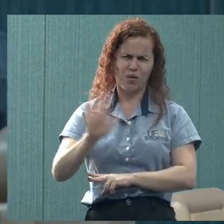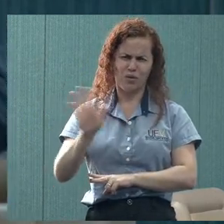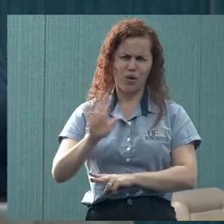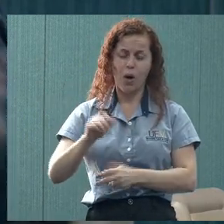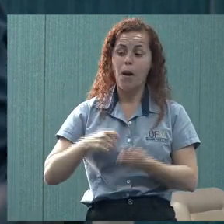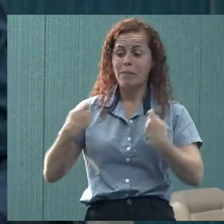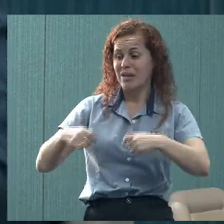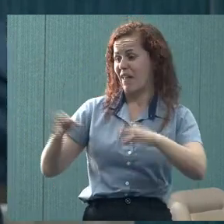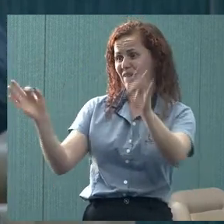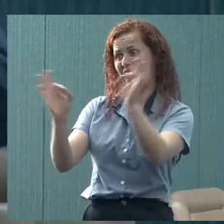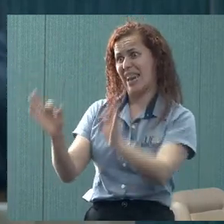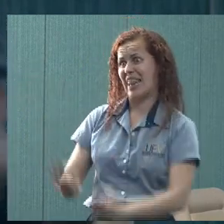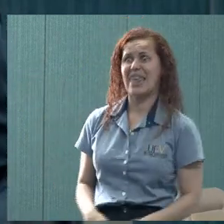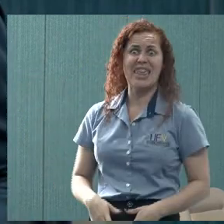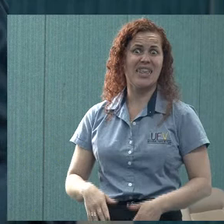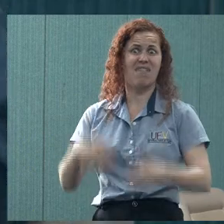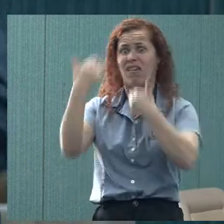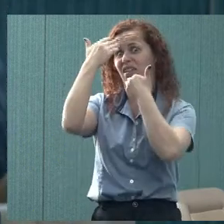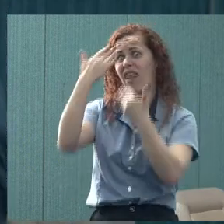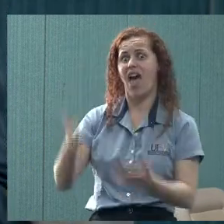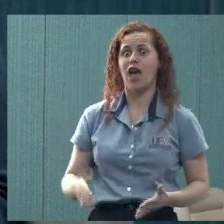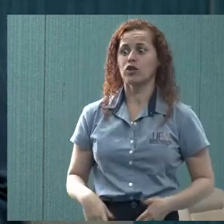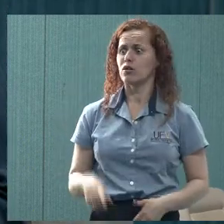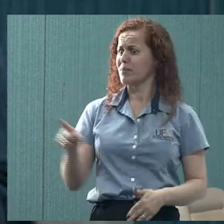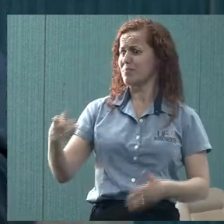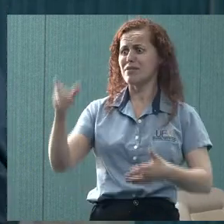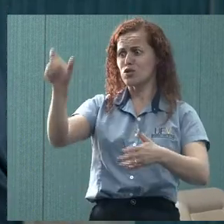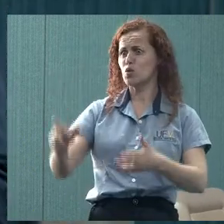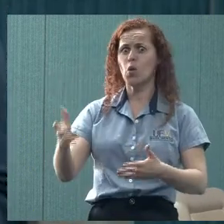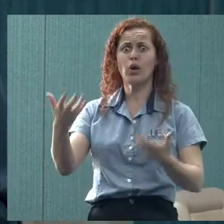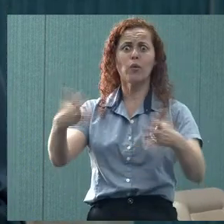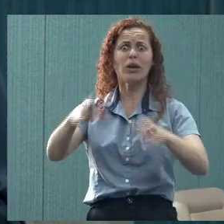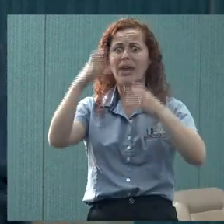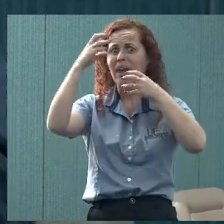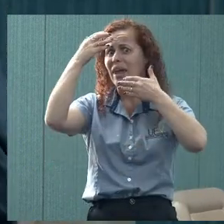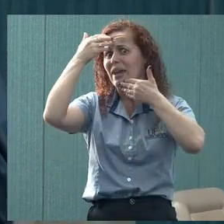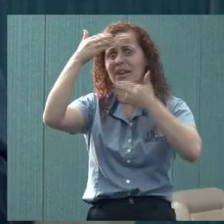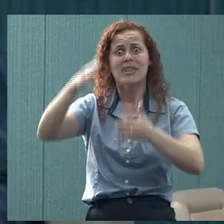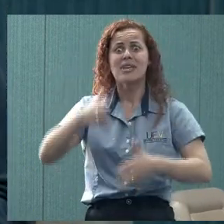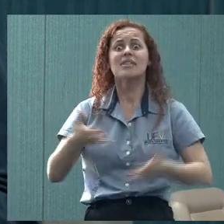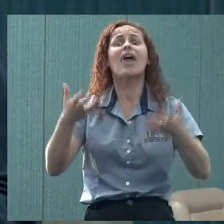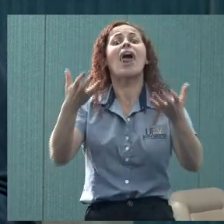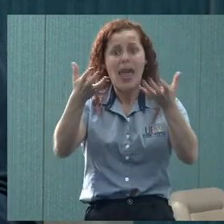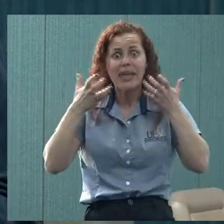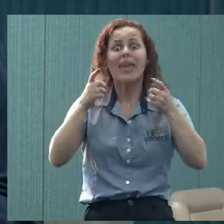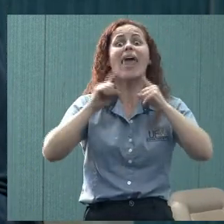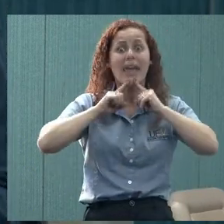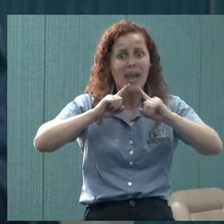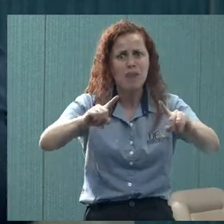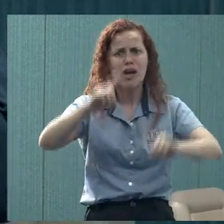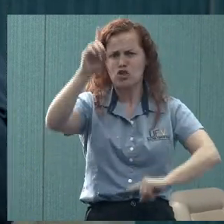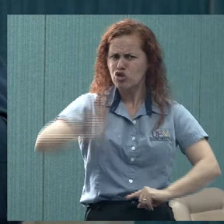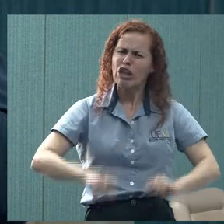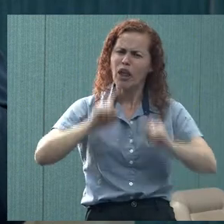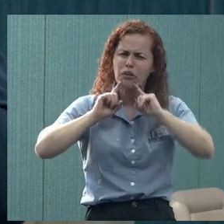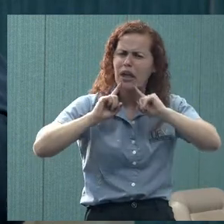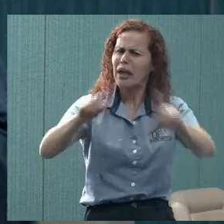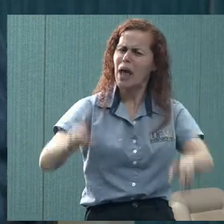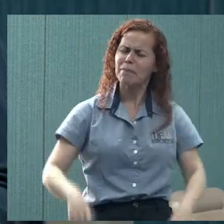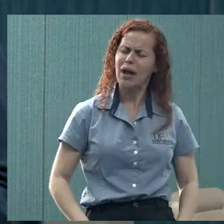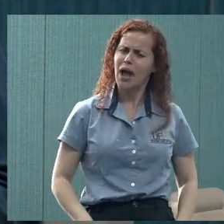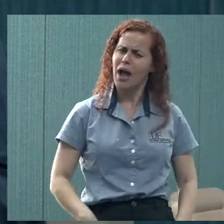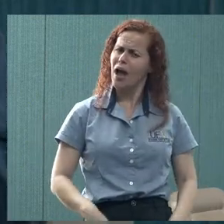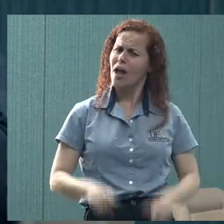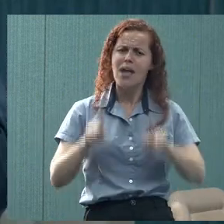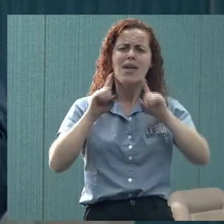você tem que ser feliz, você tem que ser grato, às a pessoa não está grata, a pessoa quer reclamar, eu acho que um direito de todo mundo poder reclamar, reclamar é